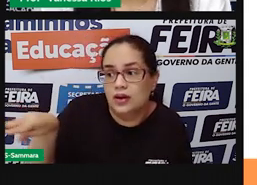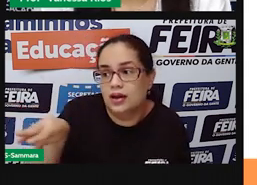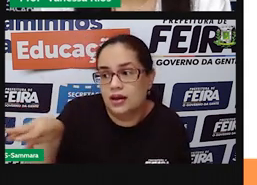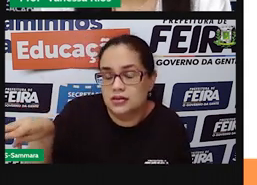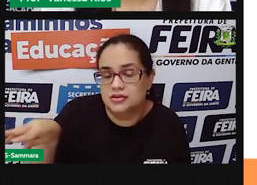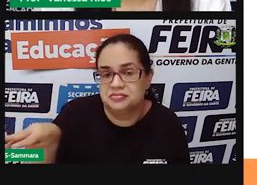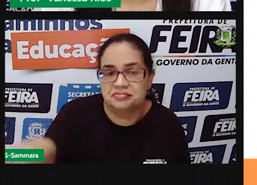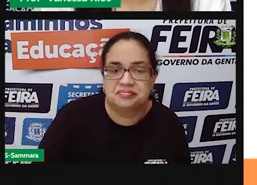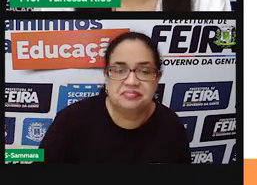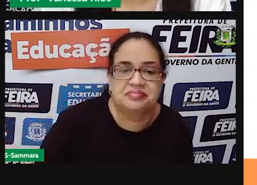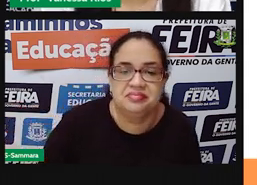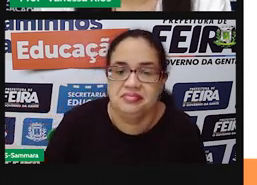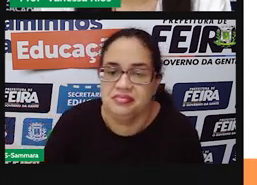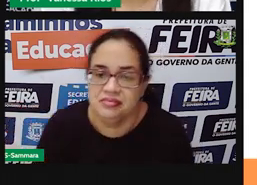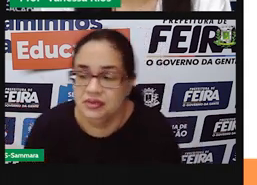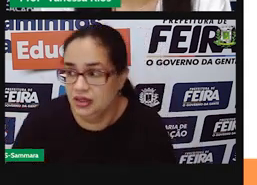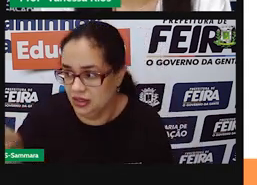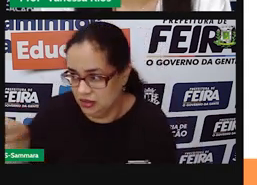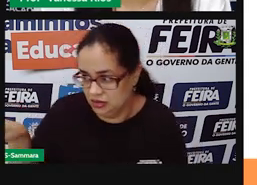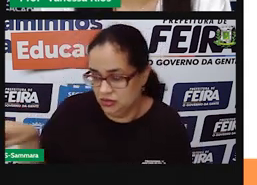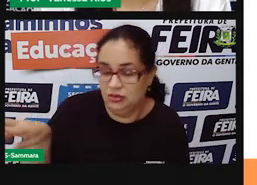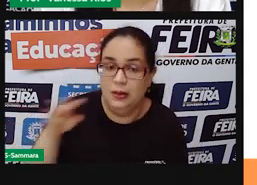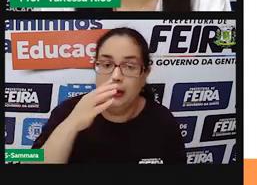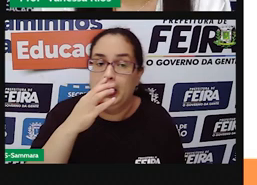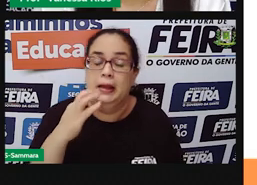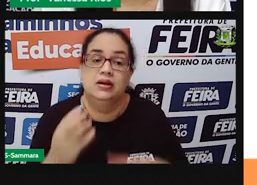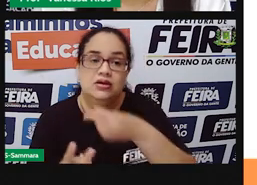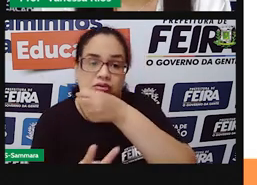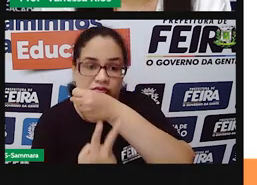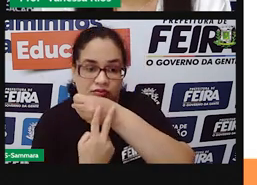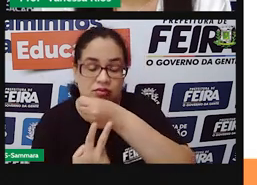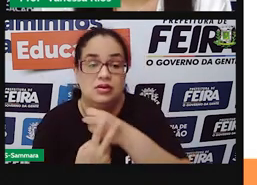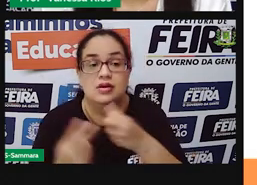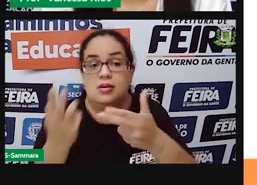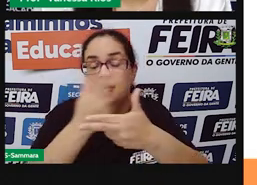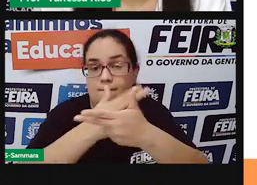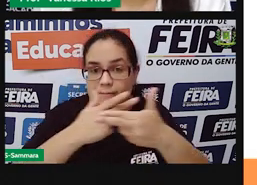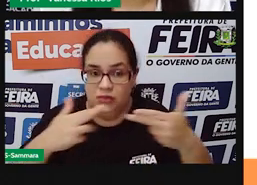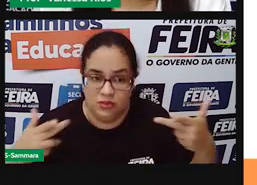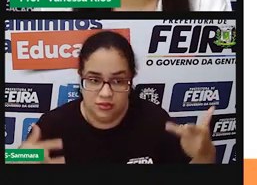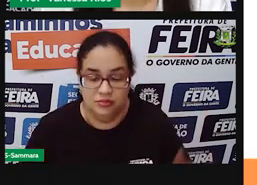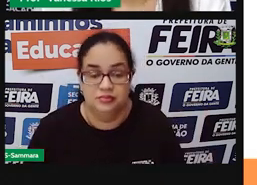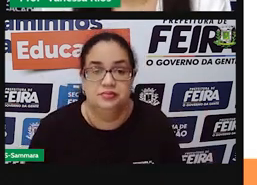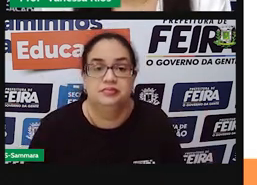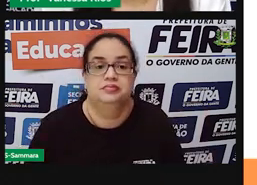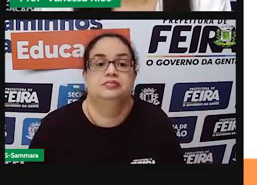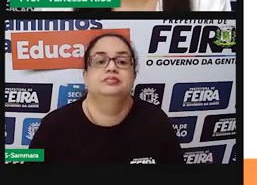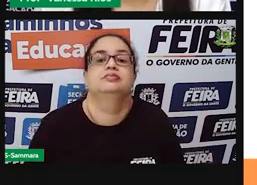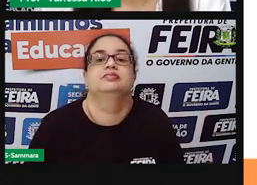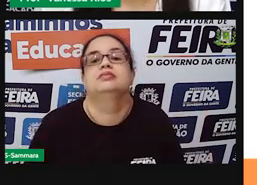ou elas. Aí são as pessoas do verbo quando a gente está falando de plural.